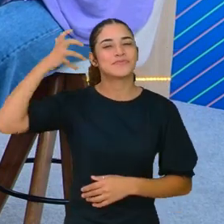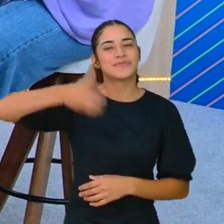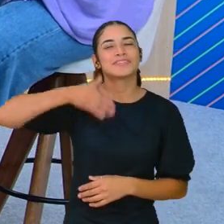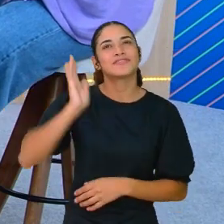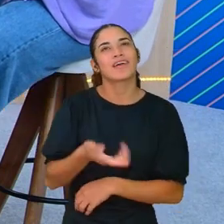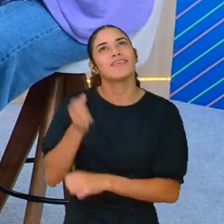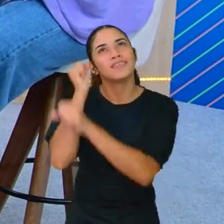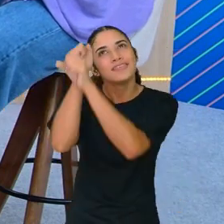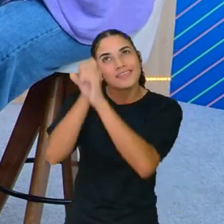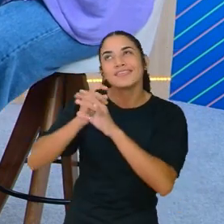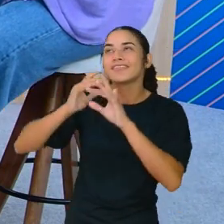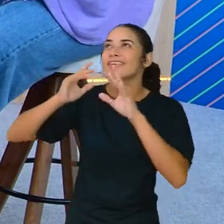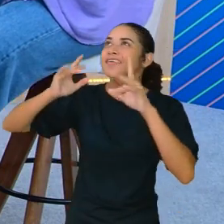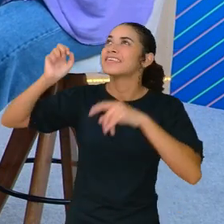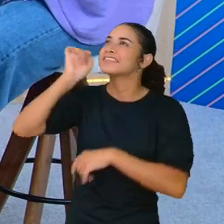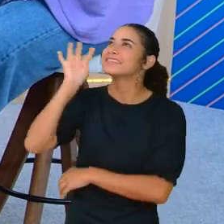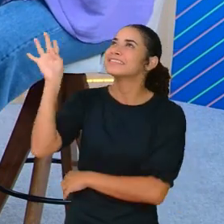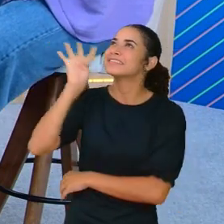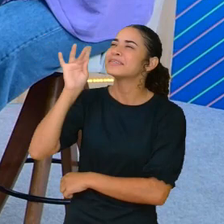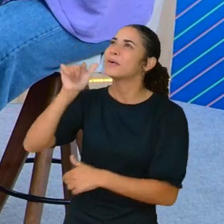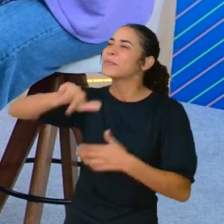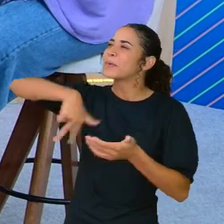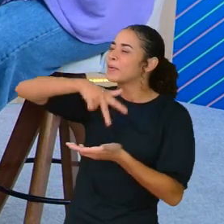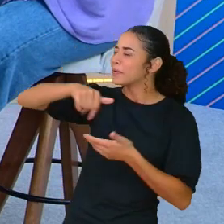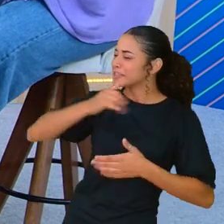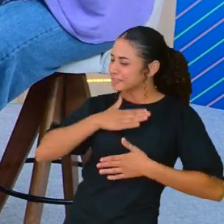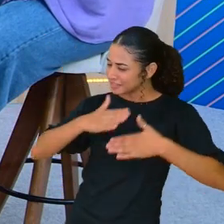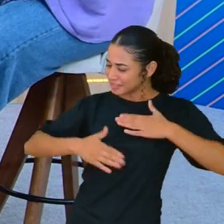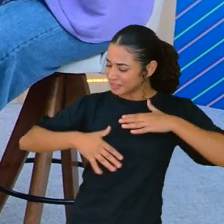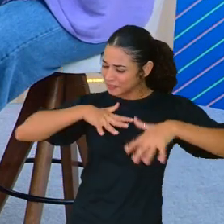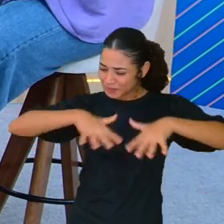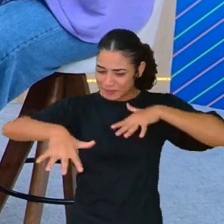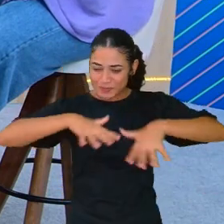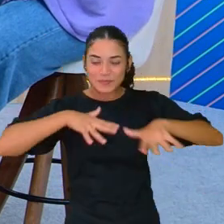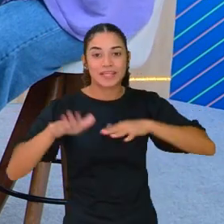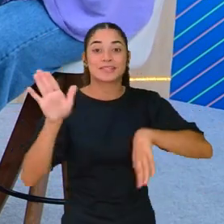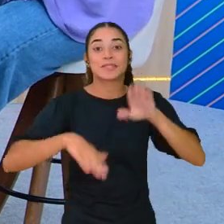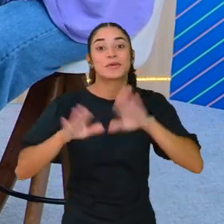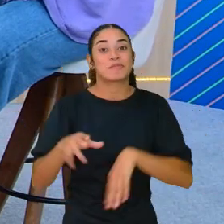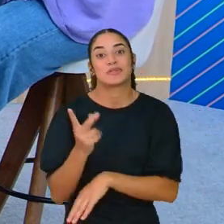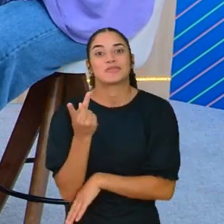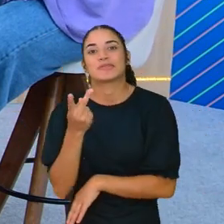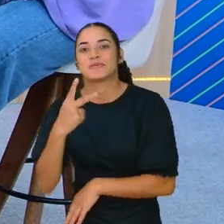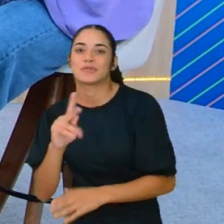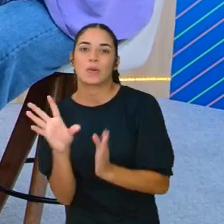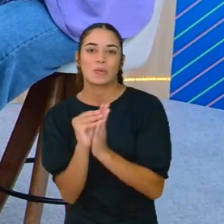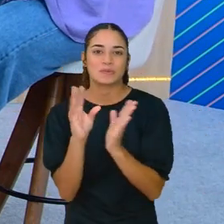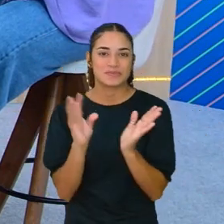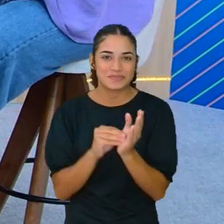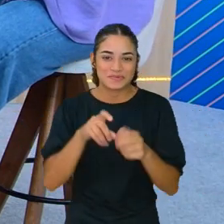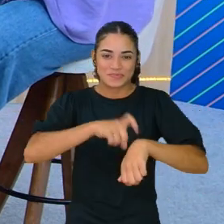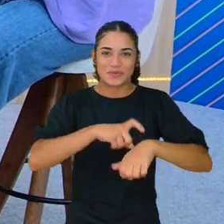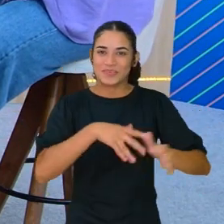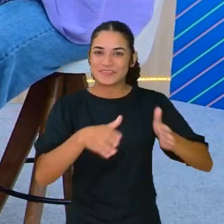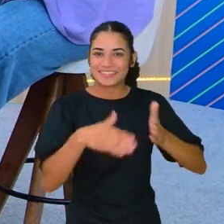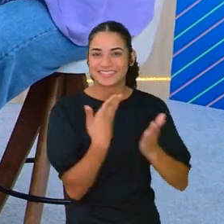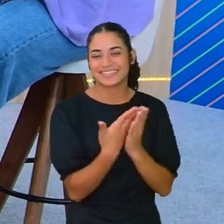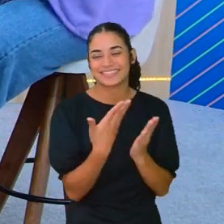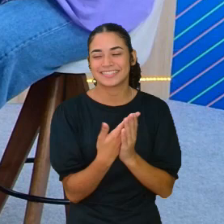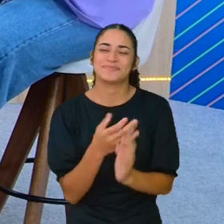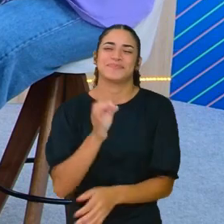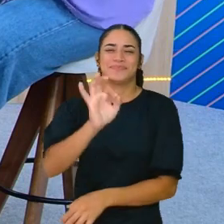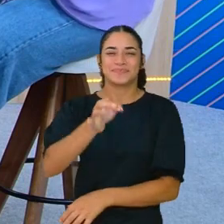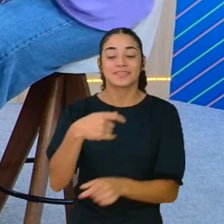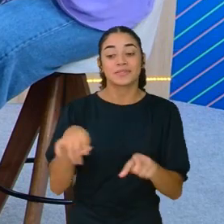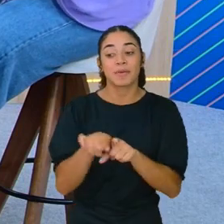eu já consigo imaginar ele lá mexendo, dependendo do que você está abordando naquele momento, não é isso? E, justamente,